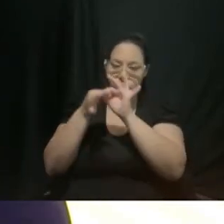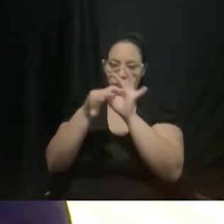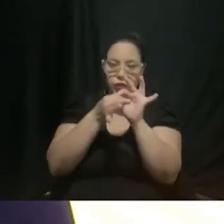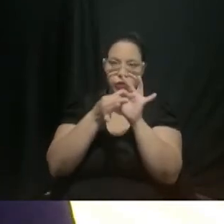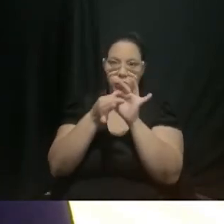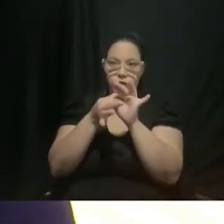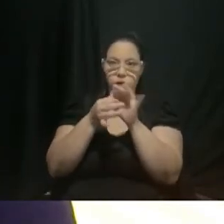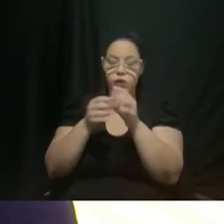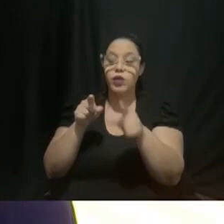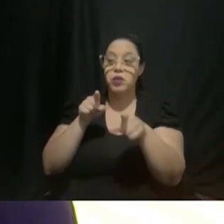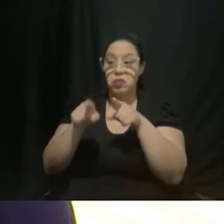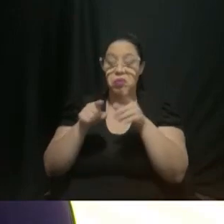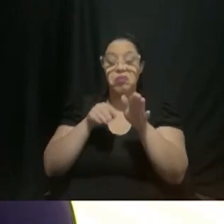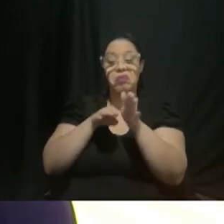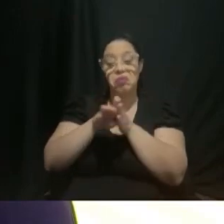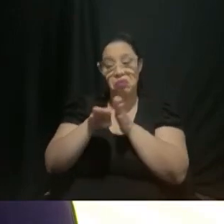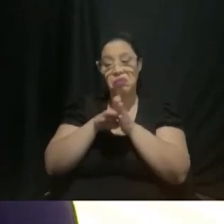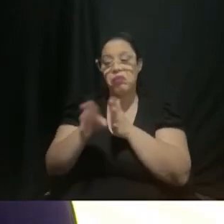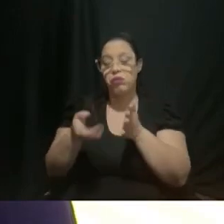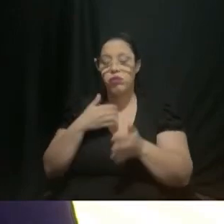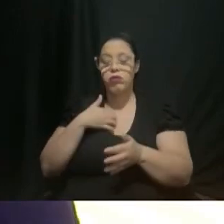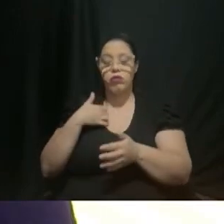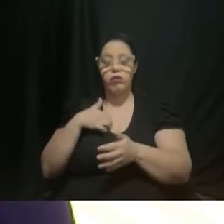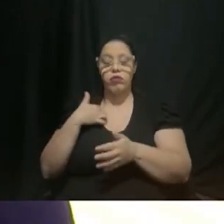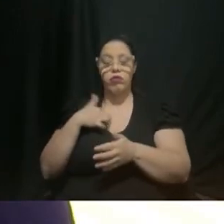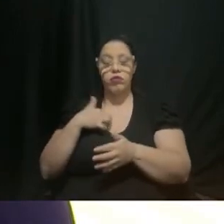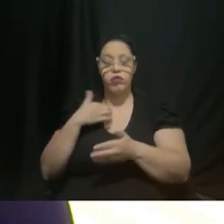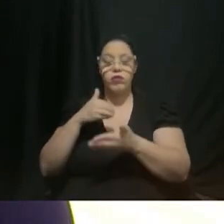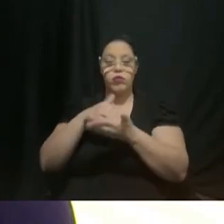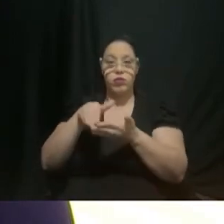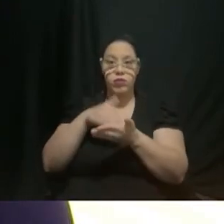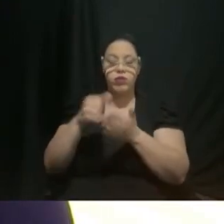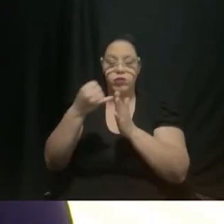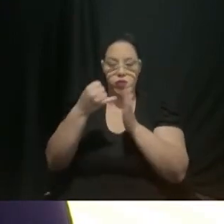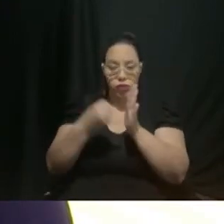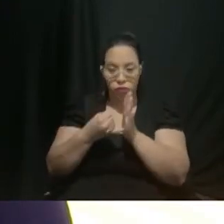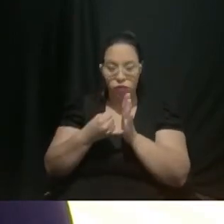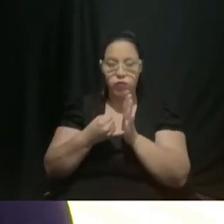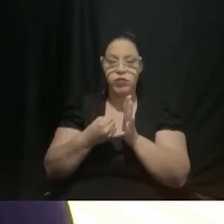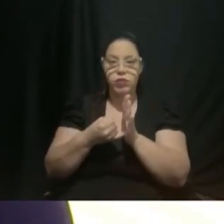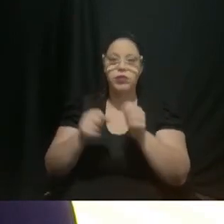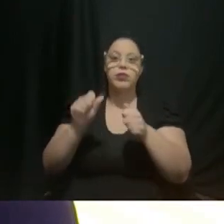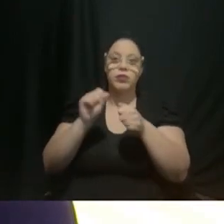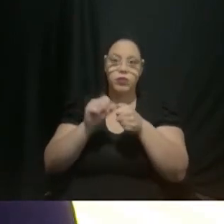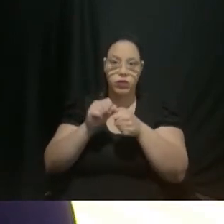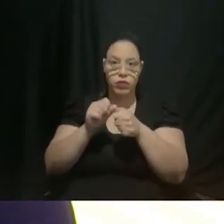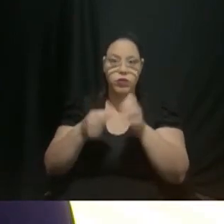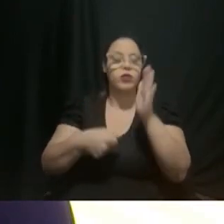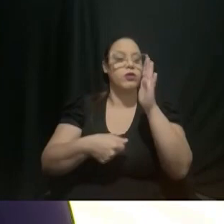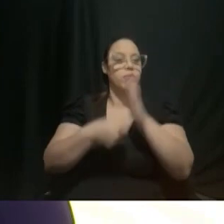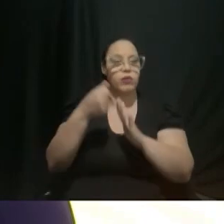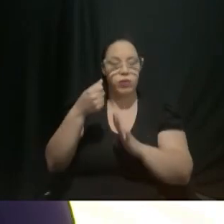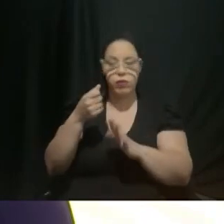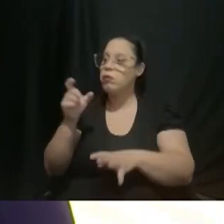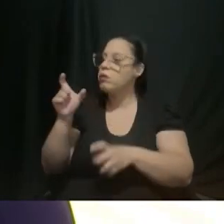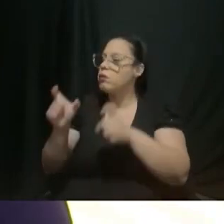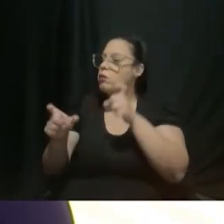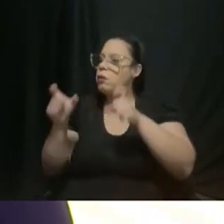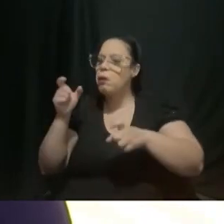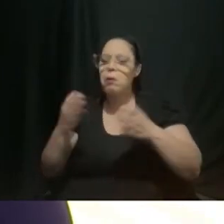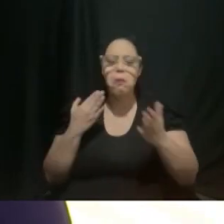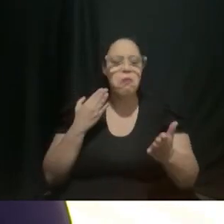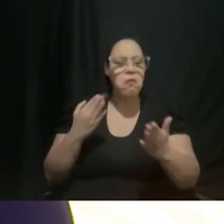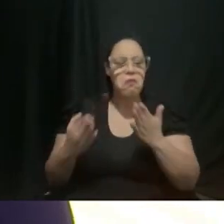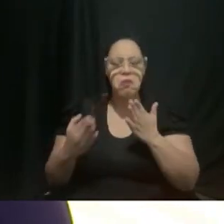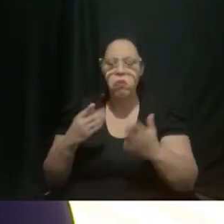secretarias e pelas suas instituições fizemos esse primeiro panorama e nós teremos reuniões